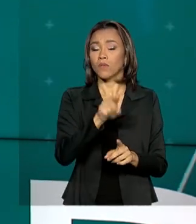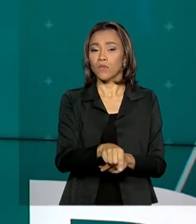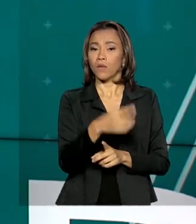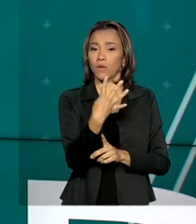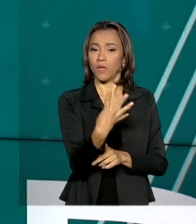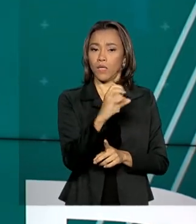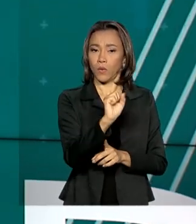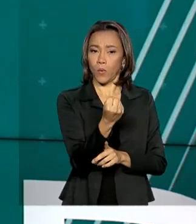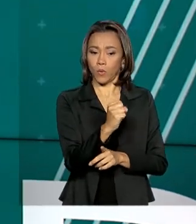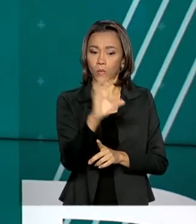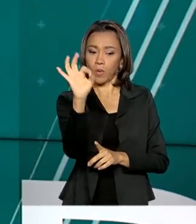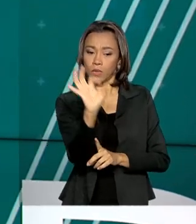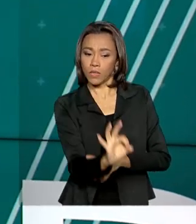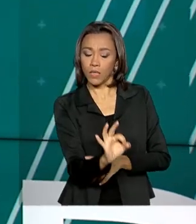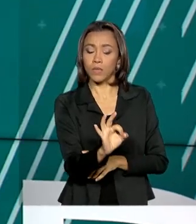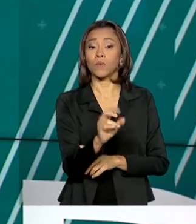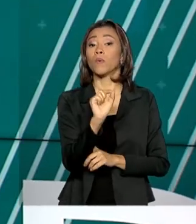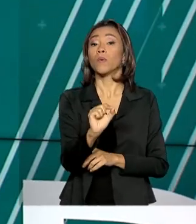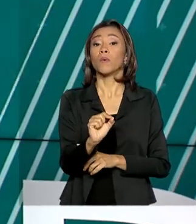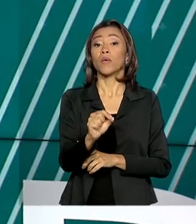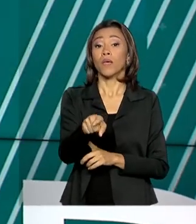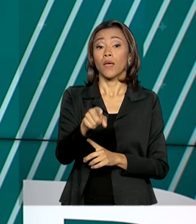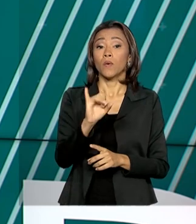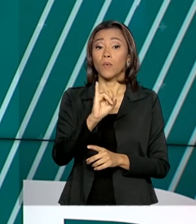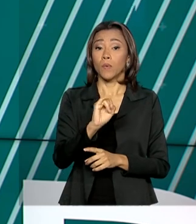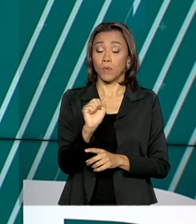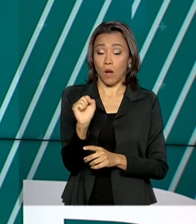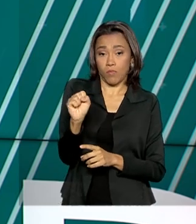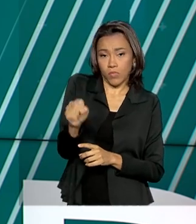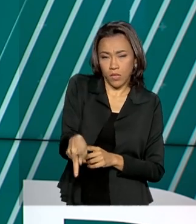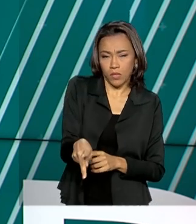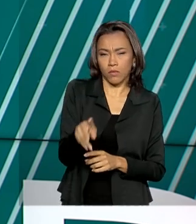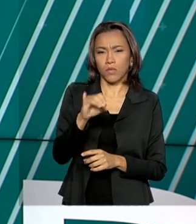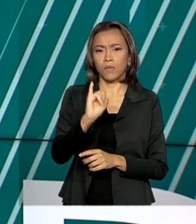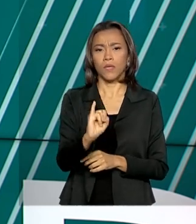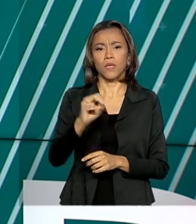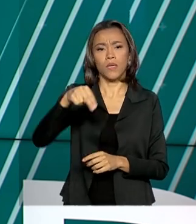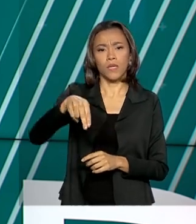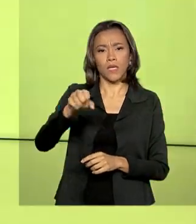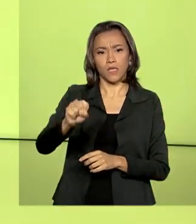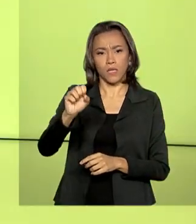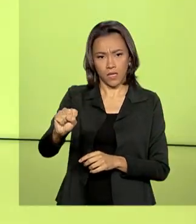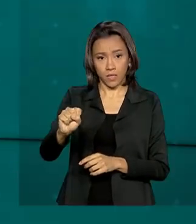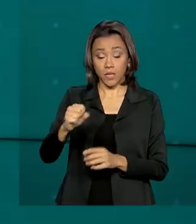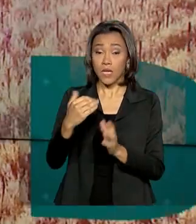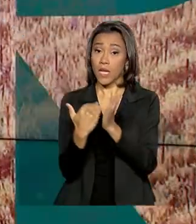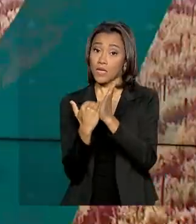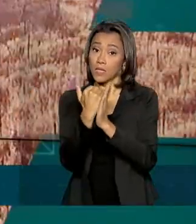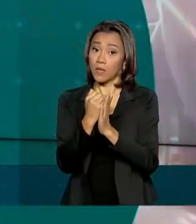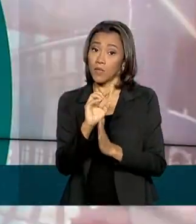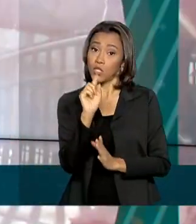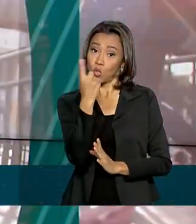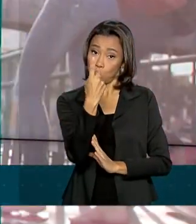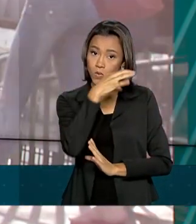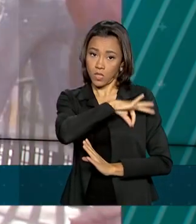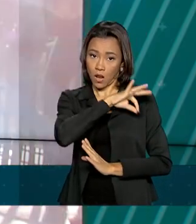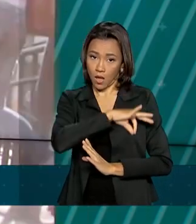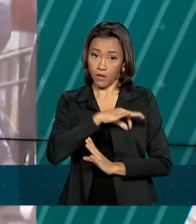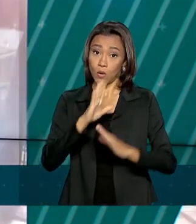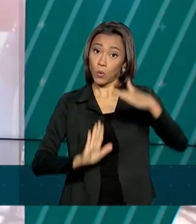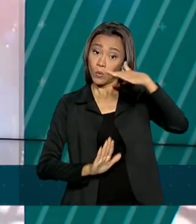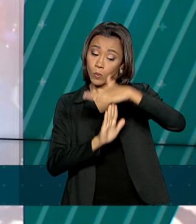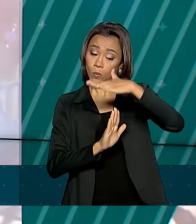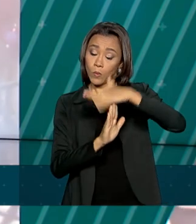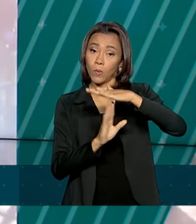% os benefícios do INSS para aposentados e pensionistas que recebem acima de um salário mínimo. Assim, o